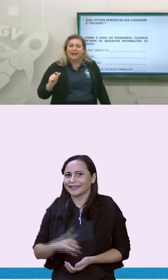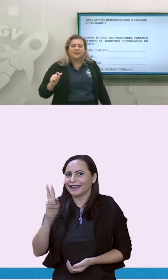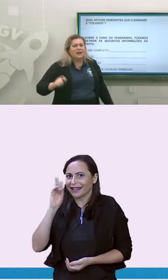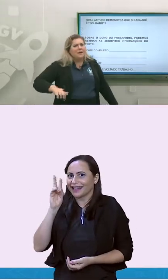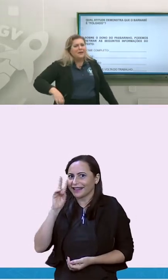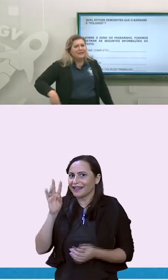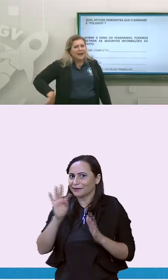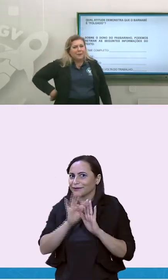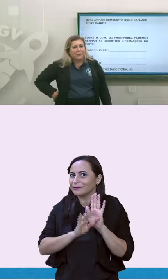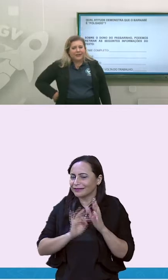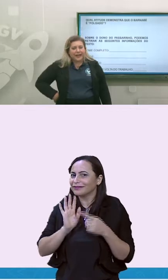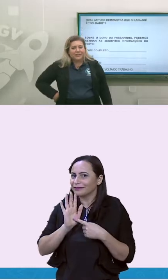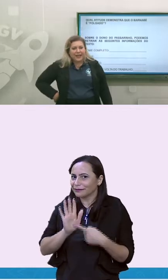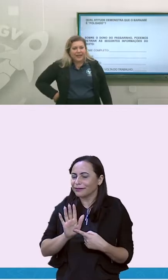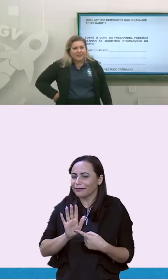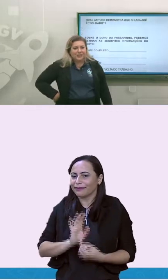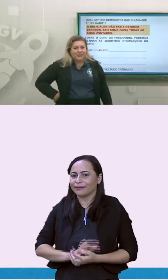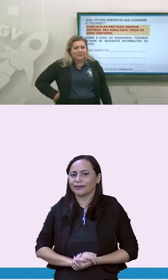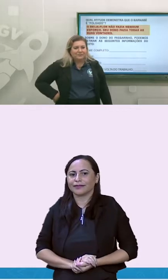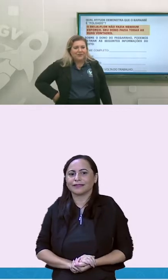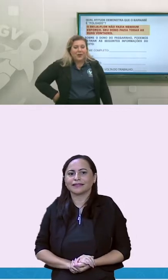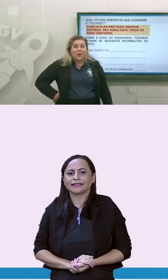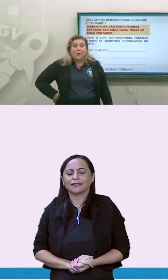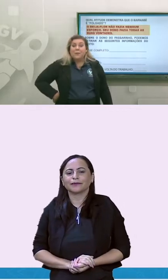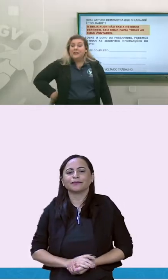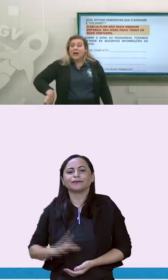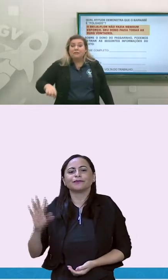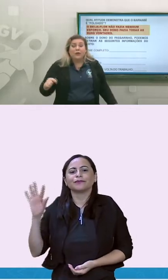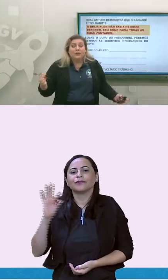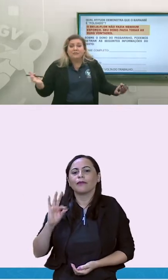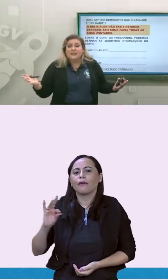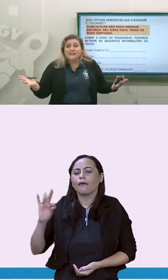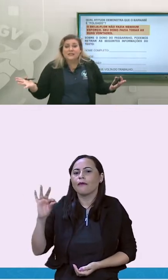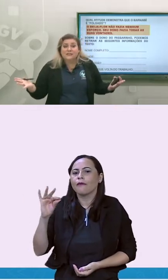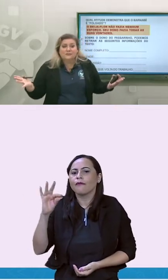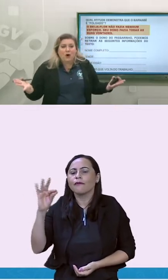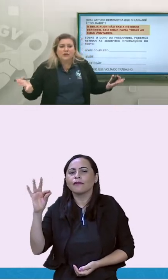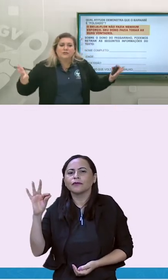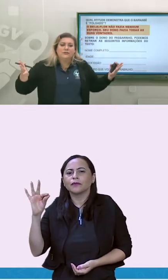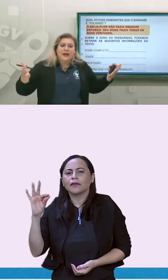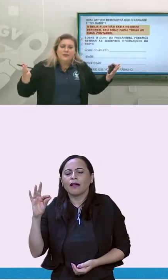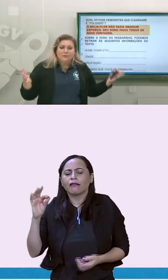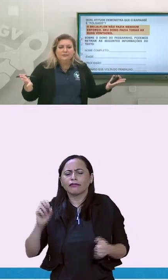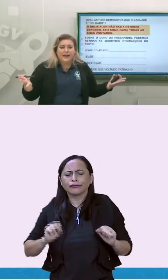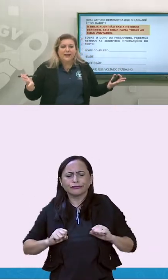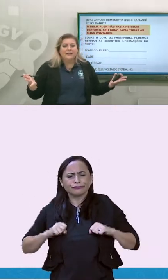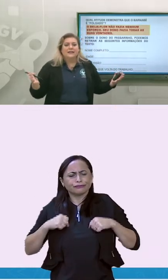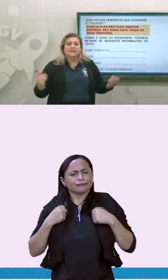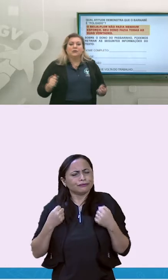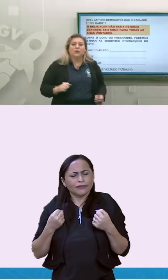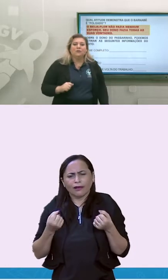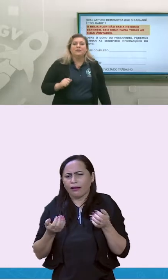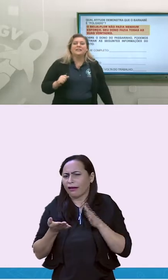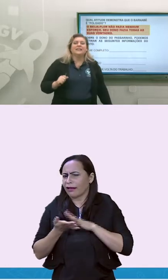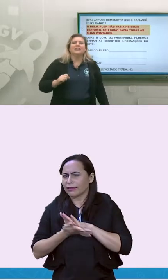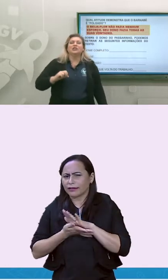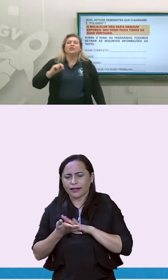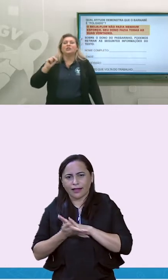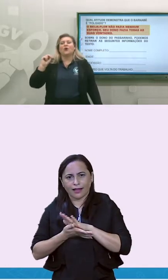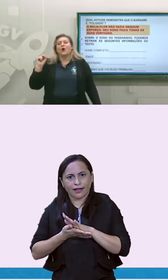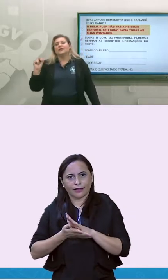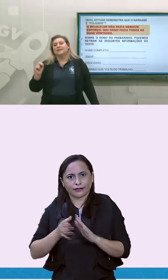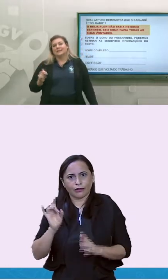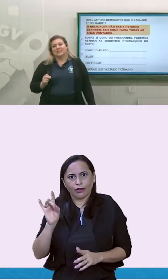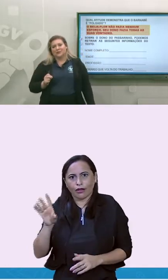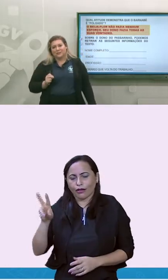folgado. Mas será por quê, gente? O beija-flor não fazia esforço nenhum, né? Seu dono fazia